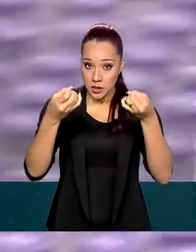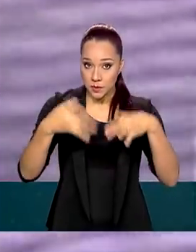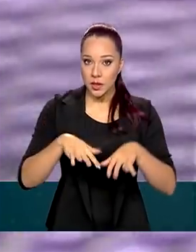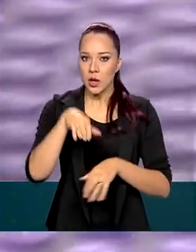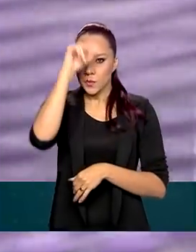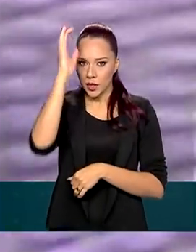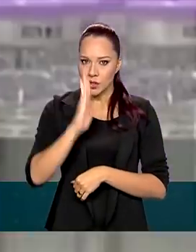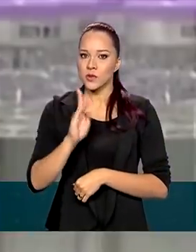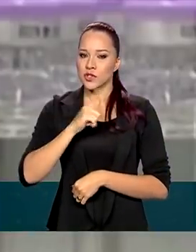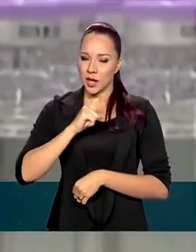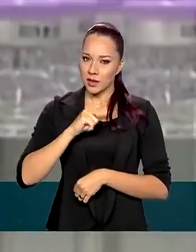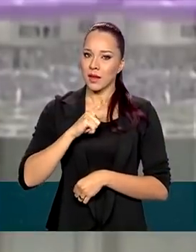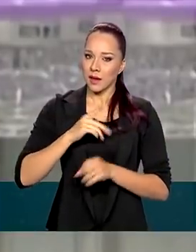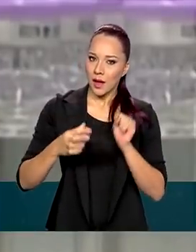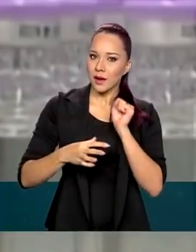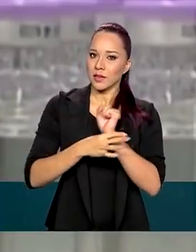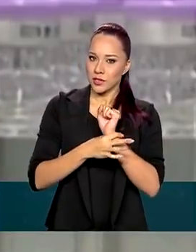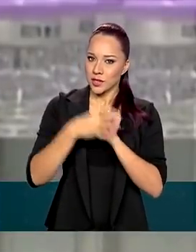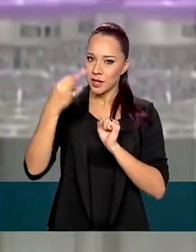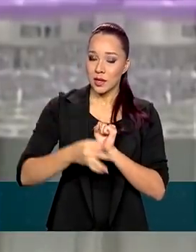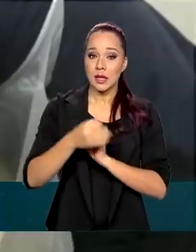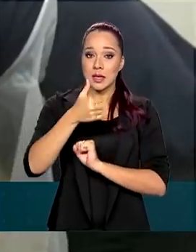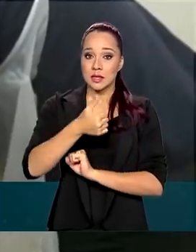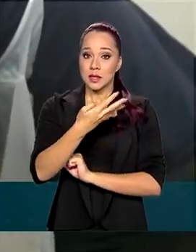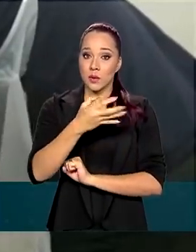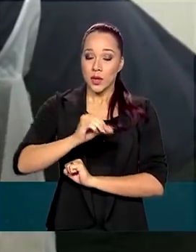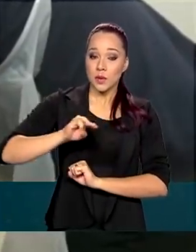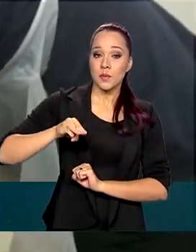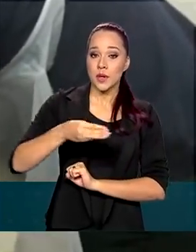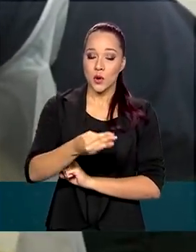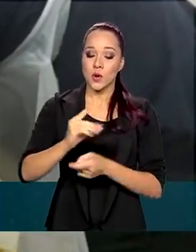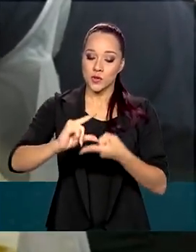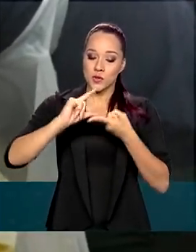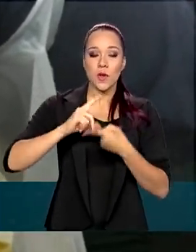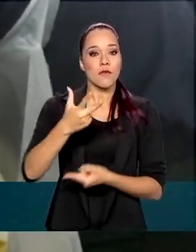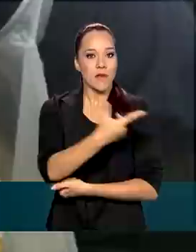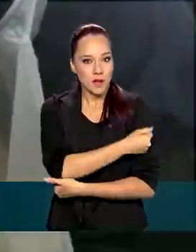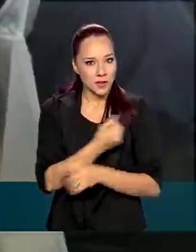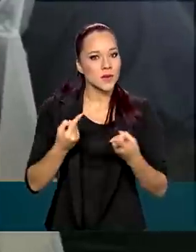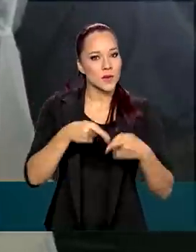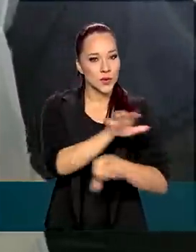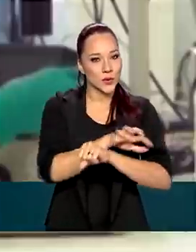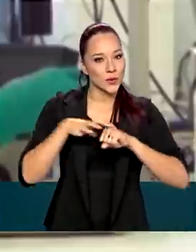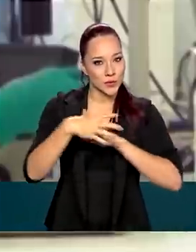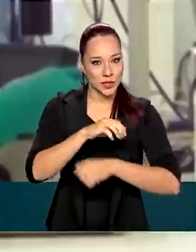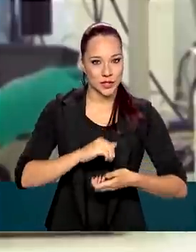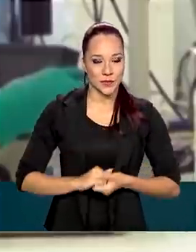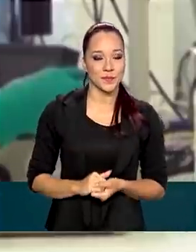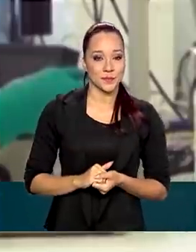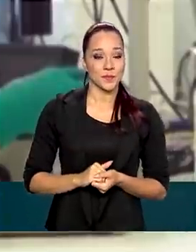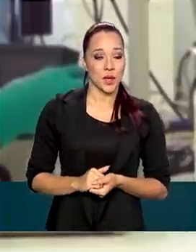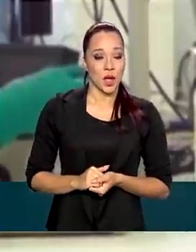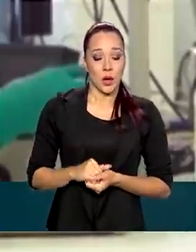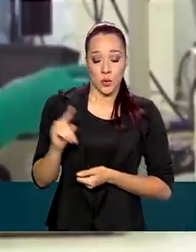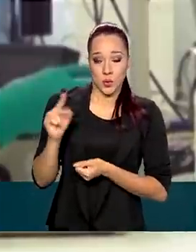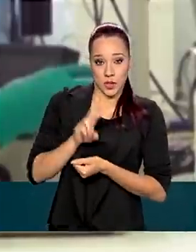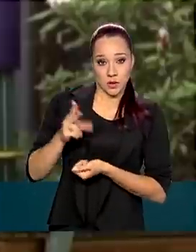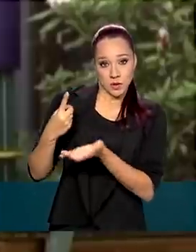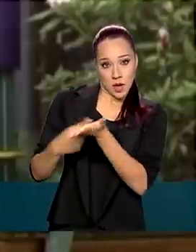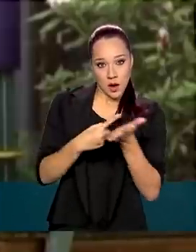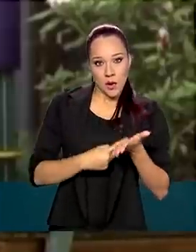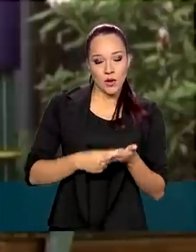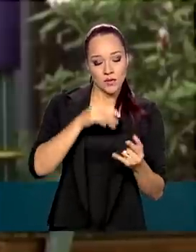possui garantidas mais de 140 milhões de doses de vacinas contra a Covid-19 por meio dos acordos